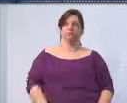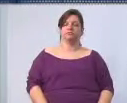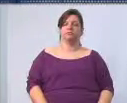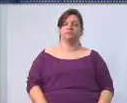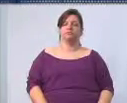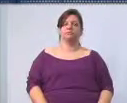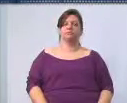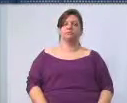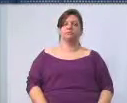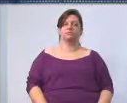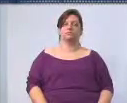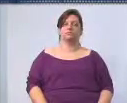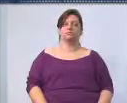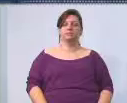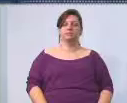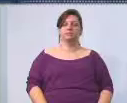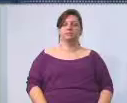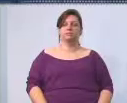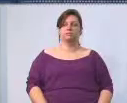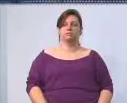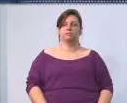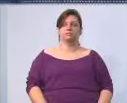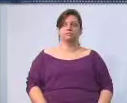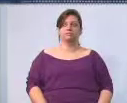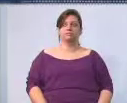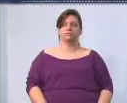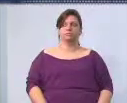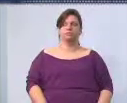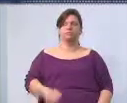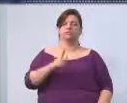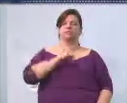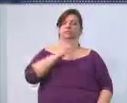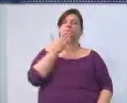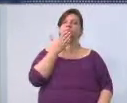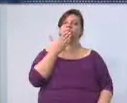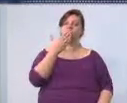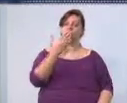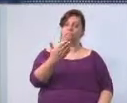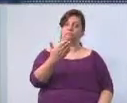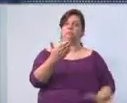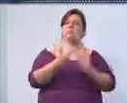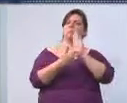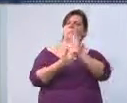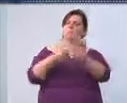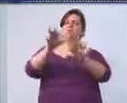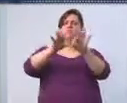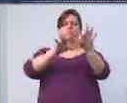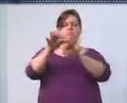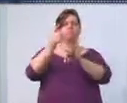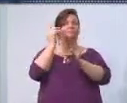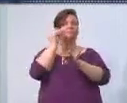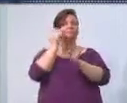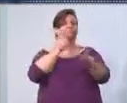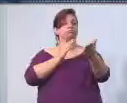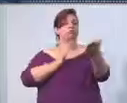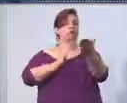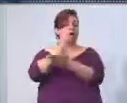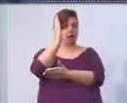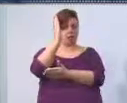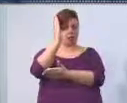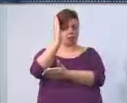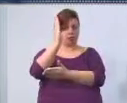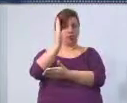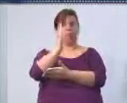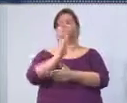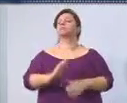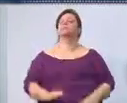para pavimentação, em se pedindo, em se solicitando, em se apresentando o projeto, tendo-se aprovado para pavimentação